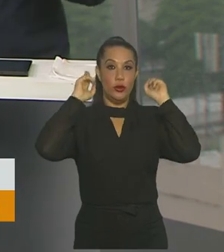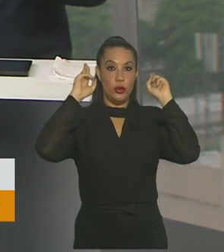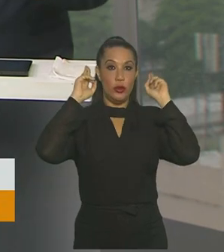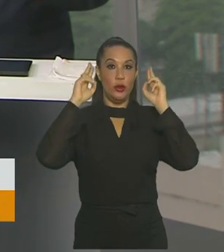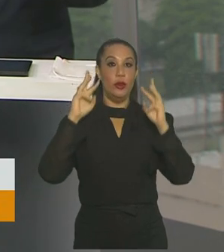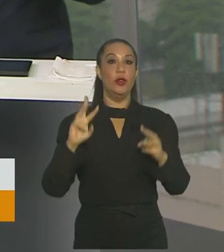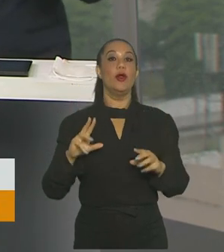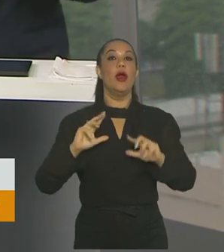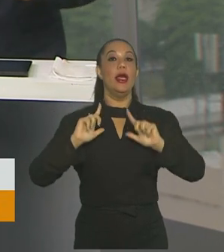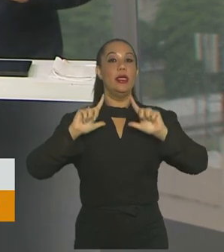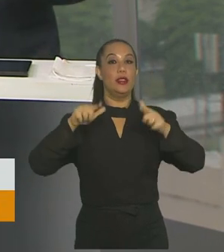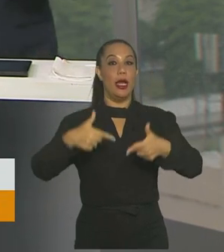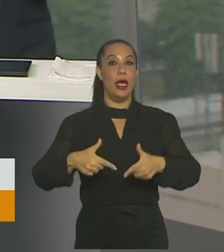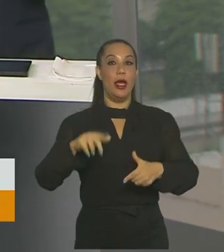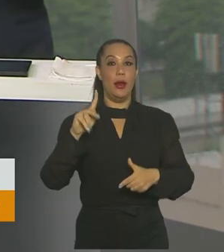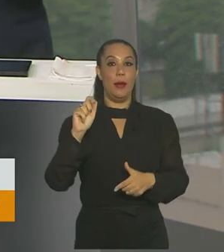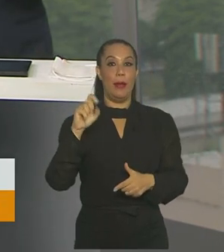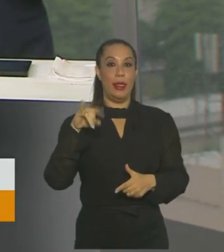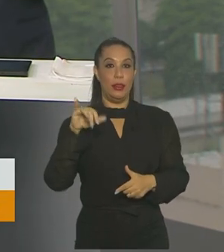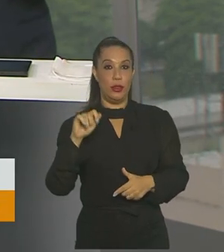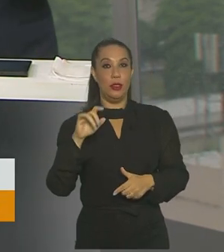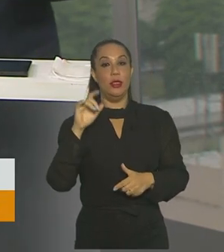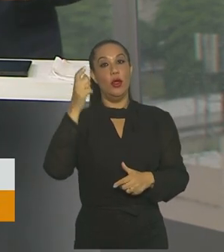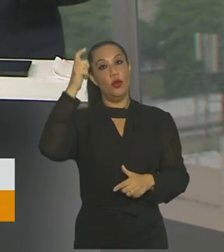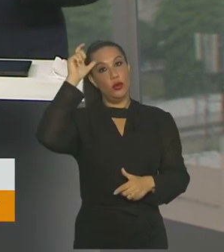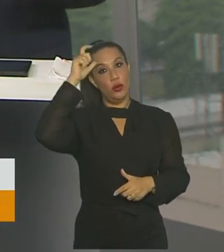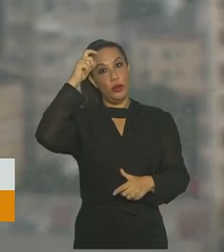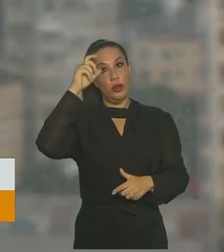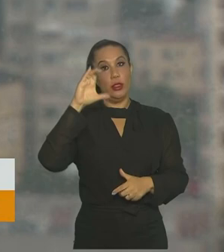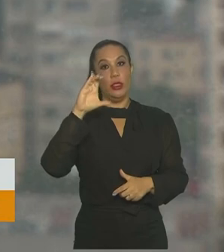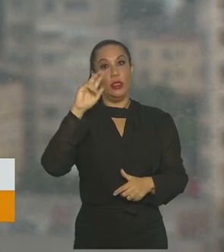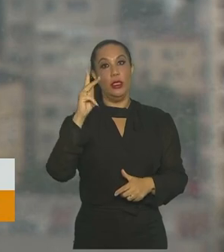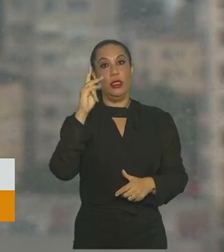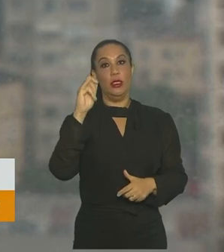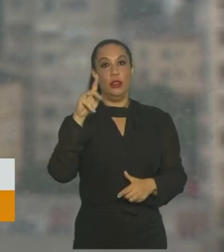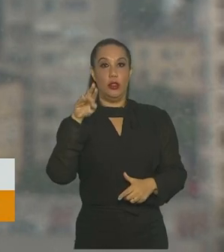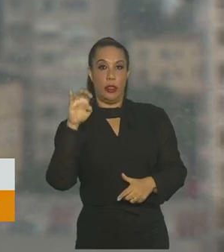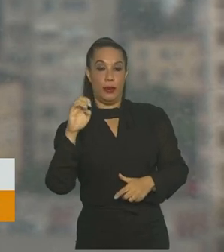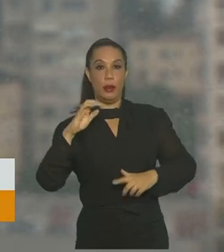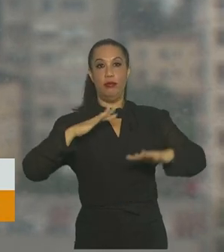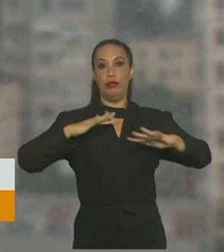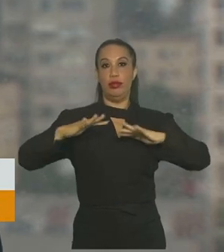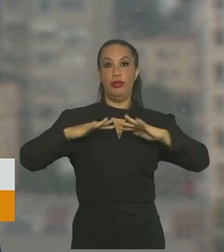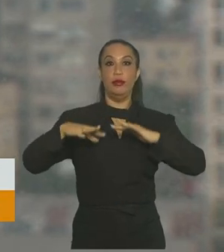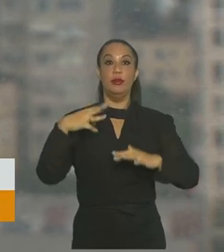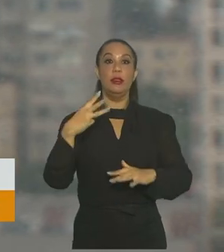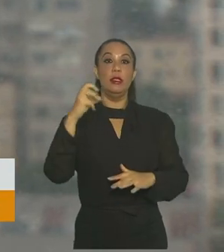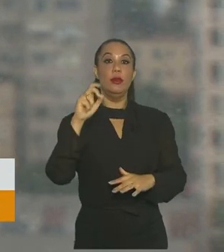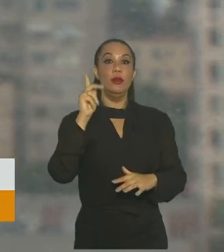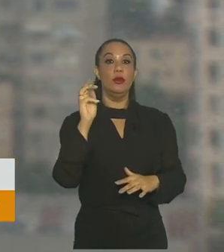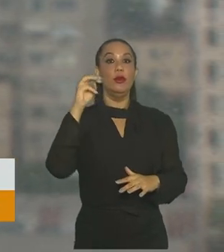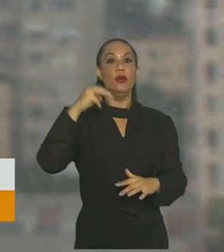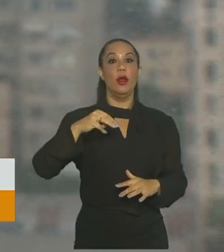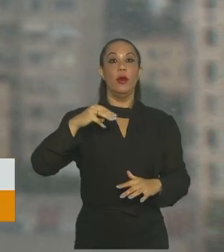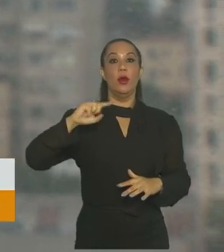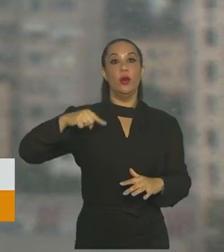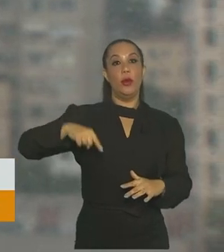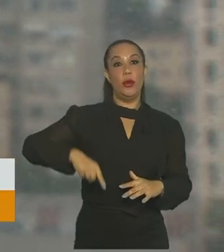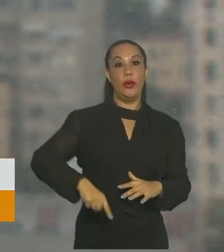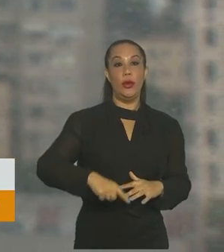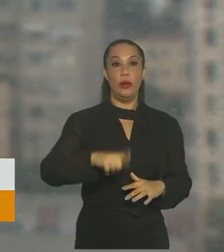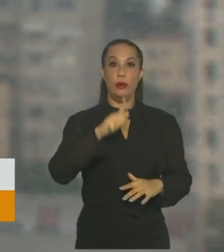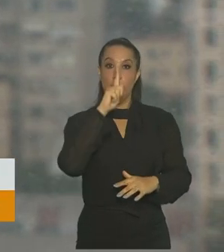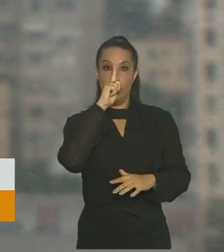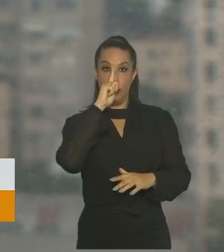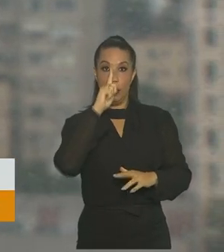Egito, Israel, Palestina, Turquia e Chipre. O epicentro foi a 38 quilômetros de profundidade na